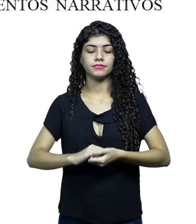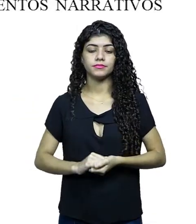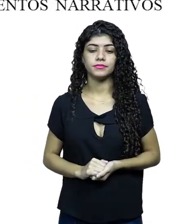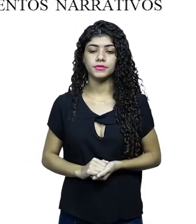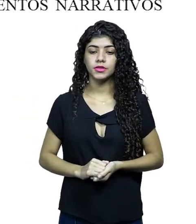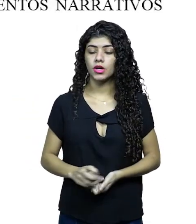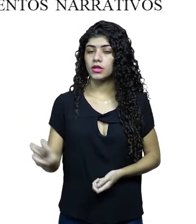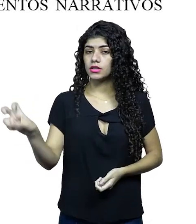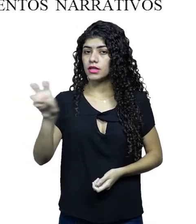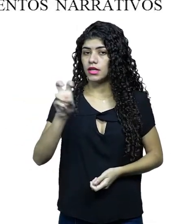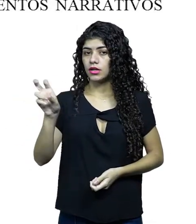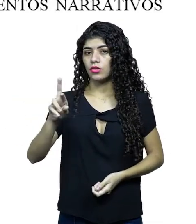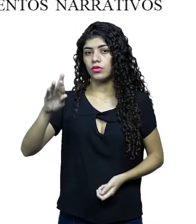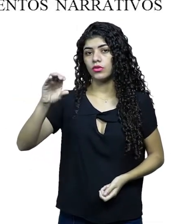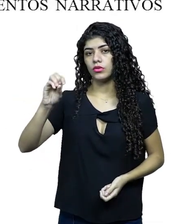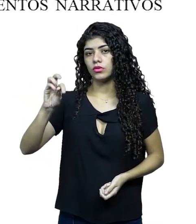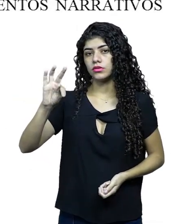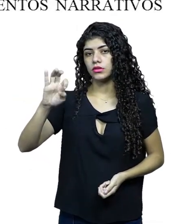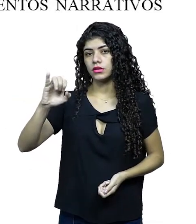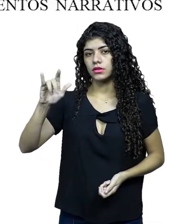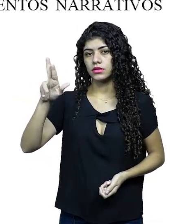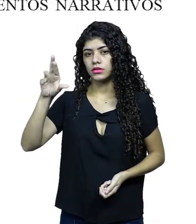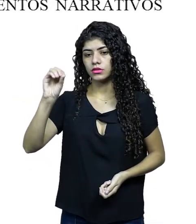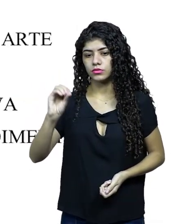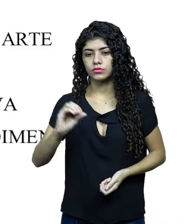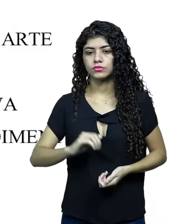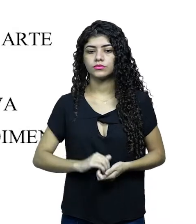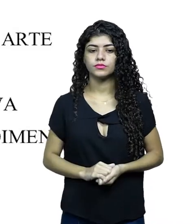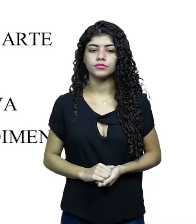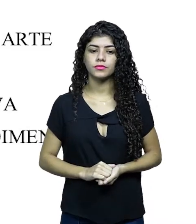e locações. Cinco, roteiro.